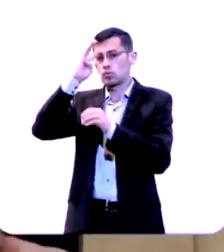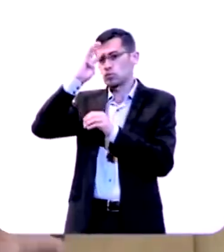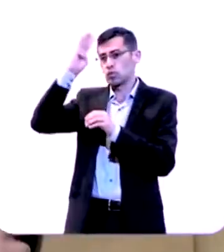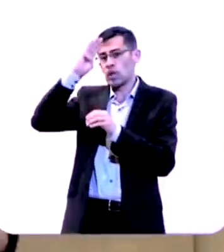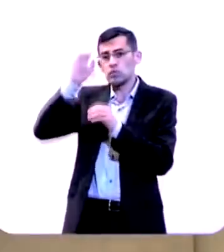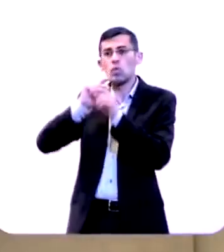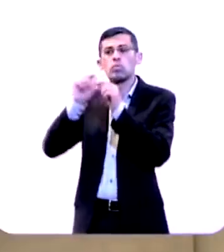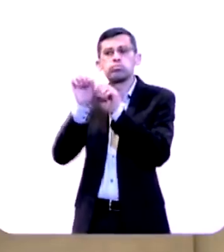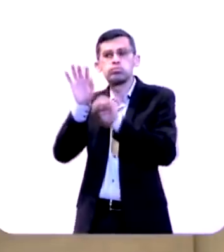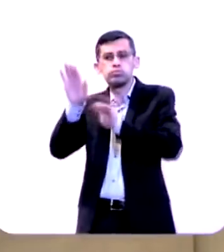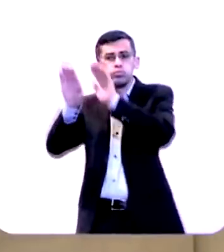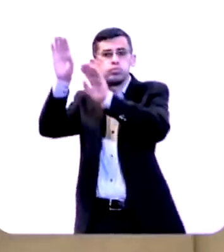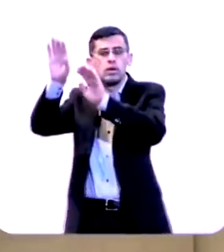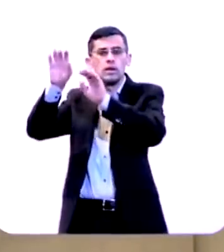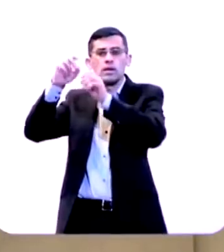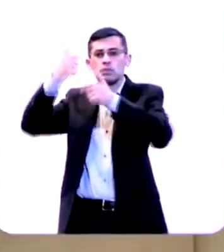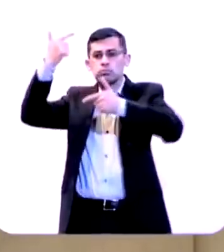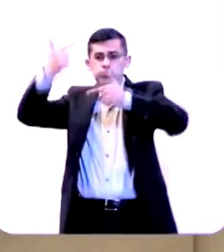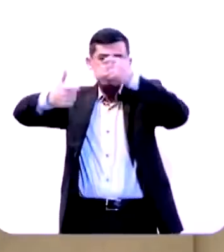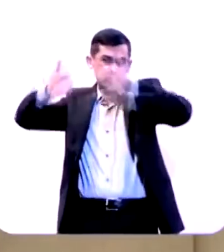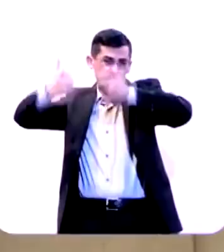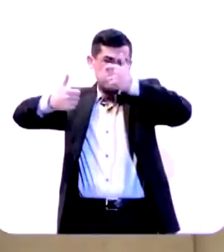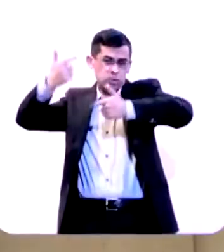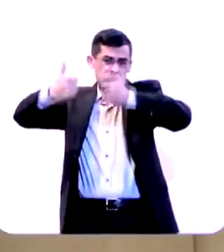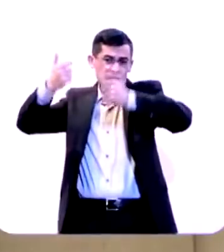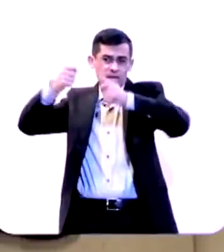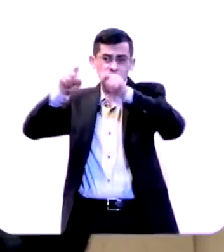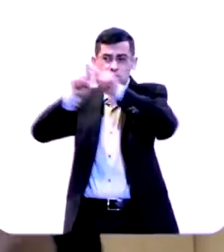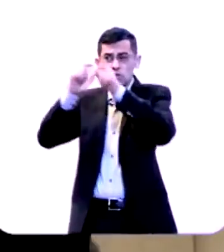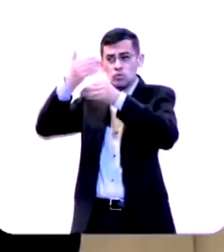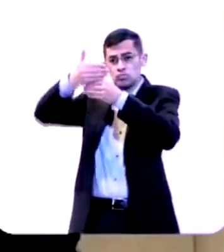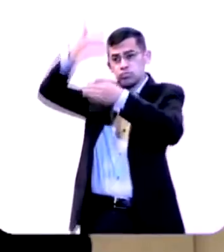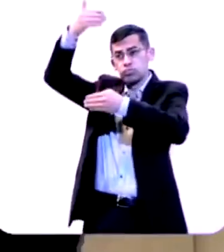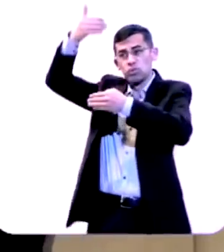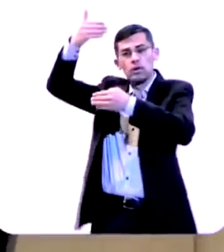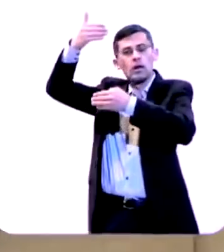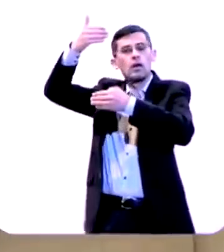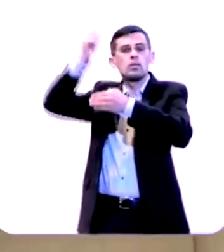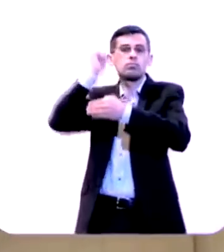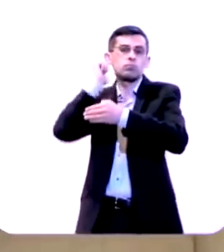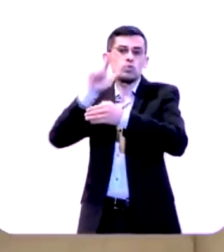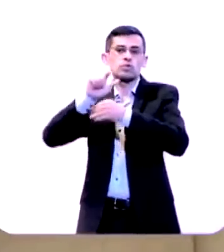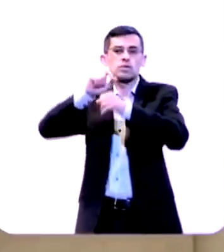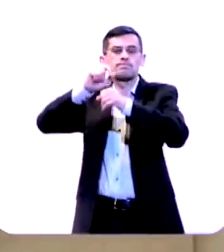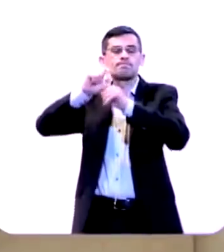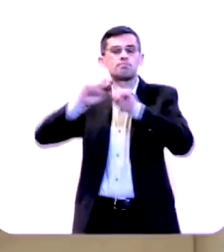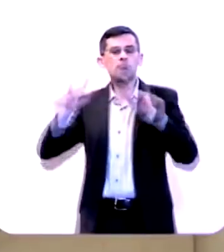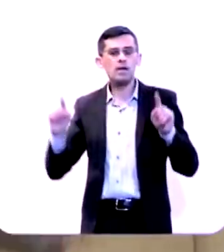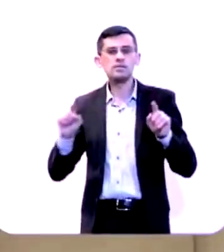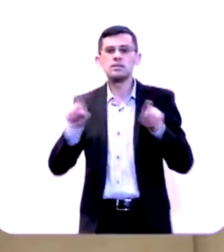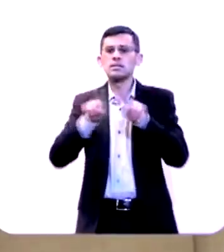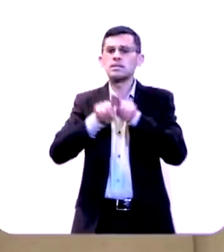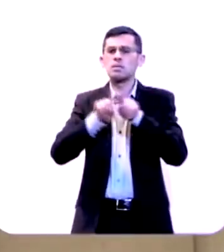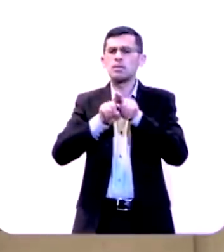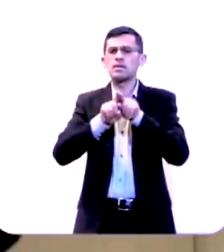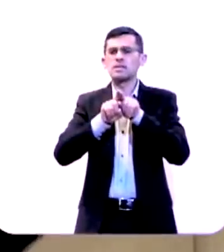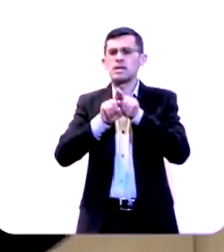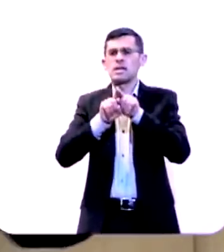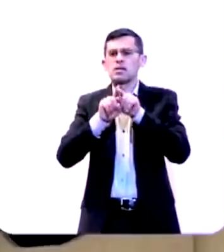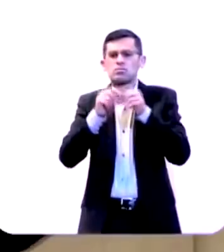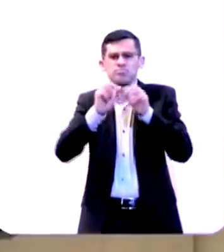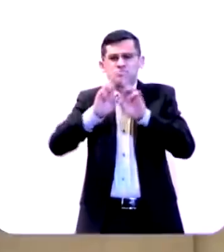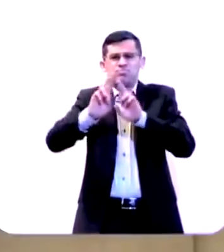soldados de Sennacherib pudessem lutar com os soldados que estavam em cima da muralha de Jerusalém nem os grandes